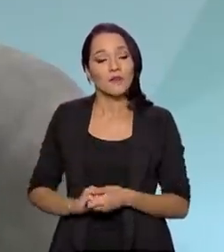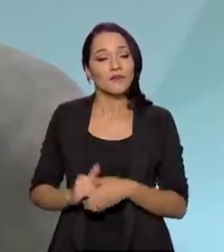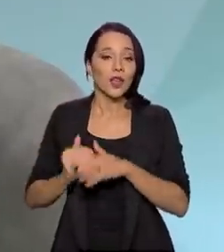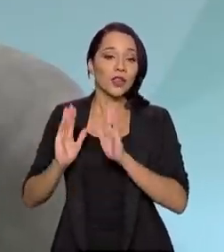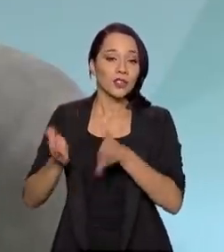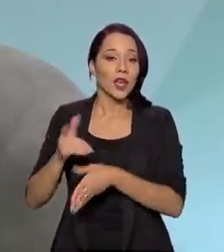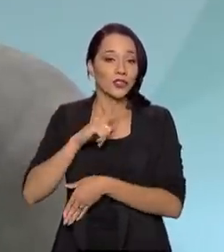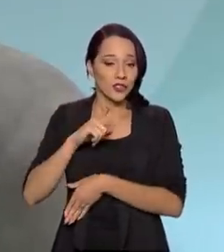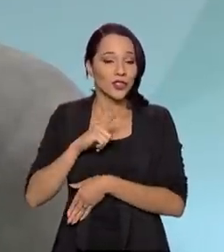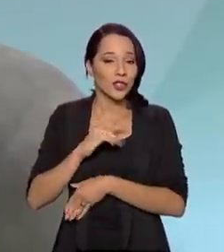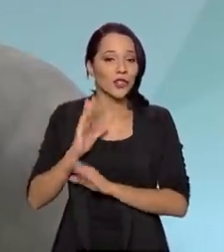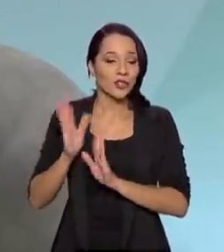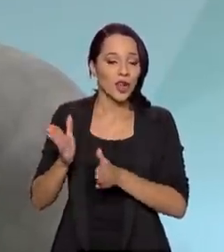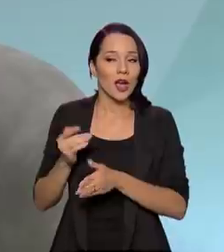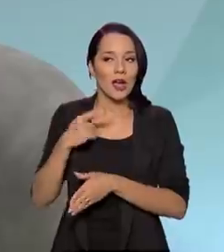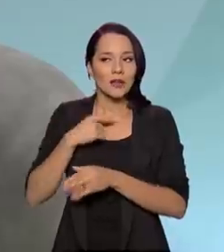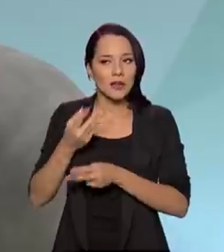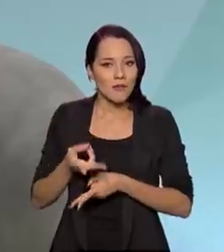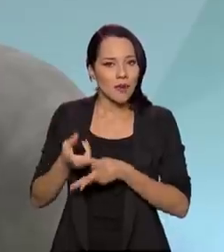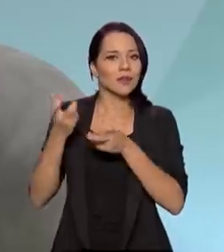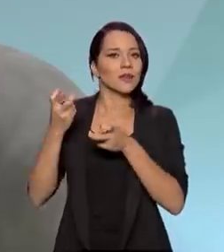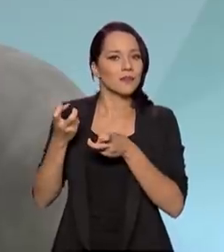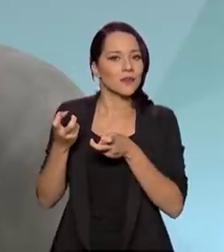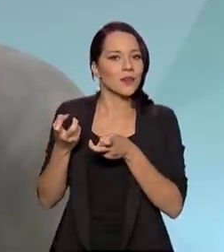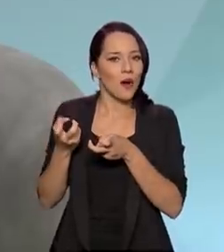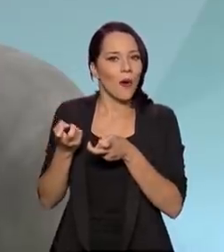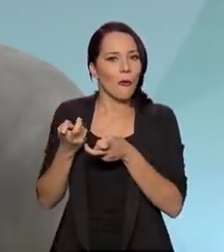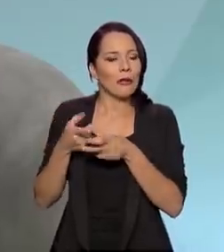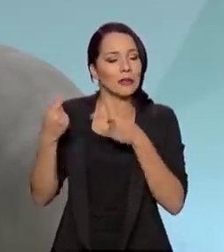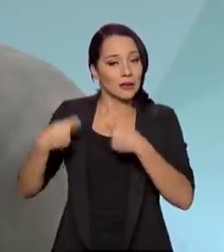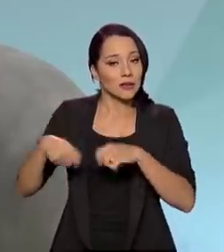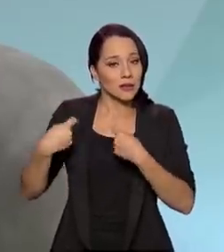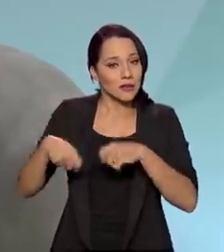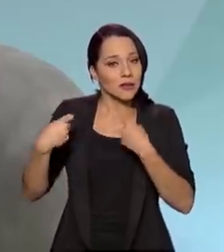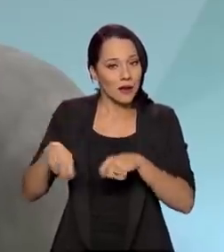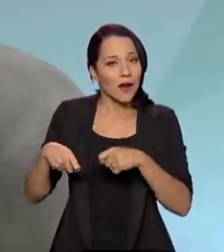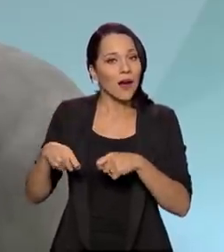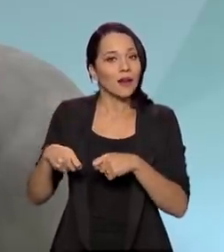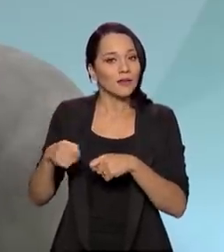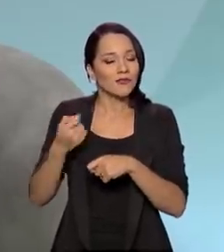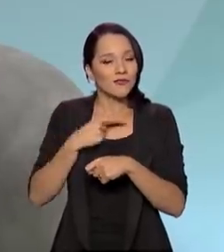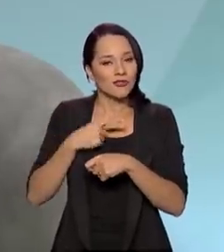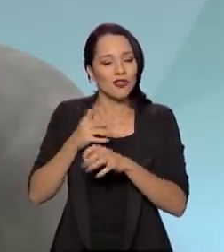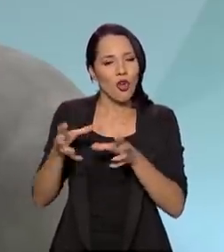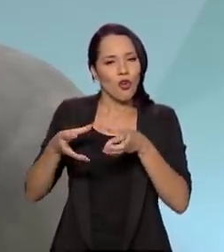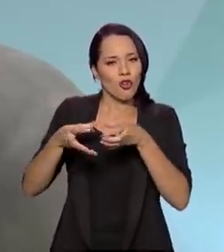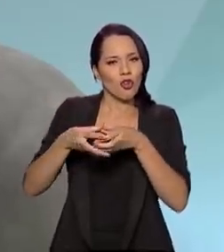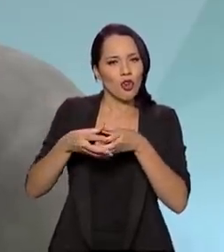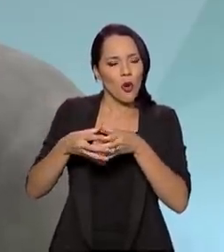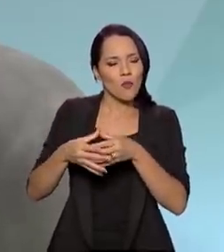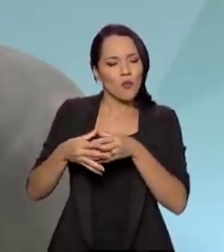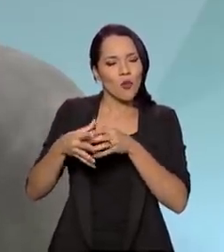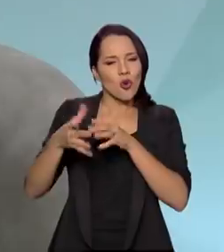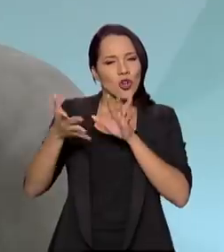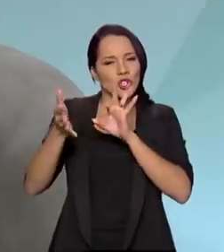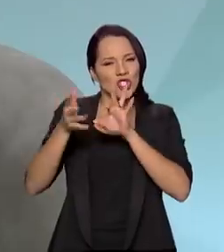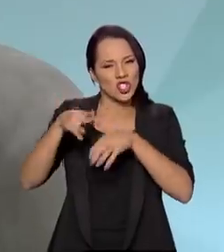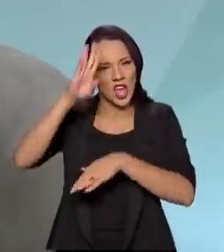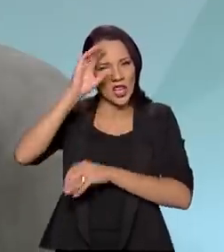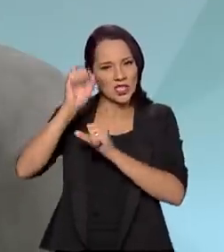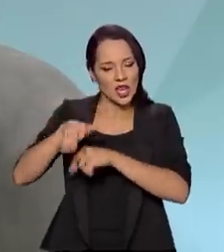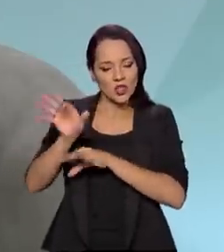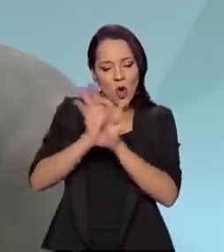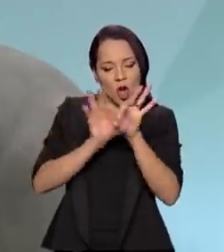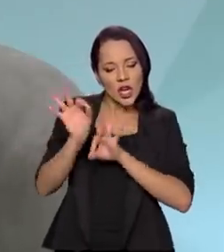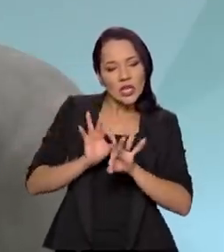já tínhamos essa percepção da necessidade de Forças Armadas organizadas para